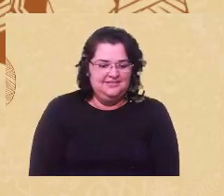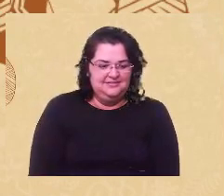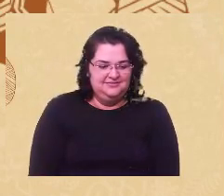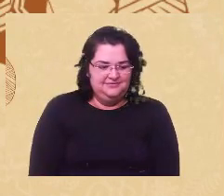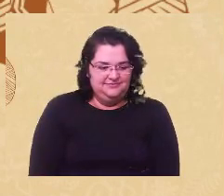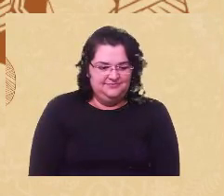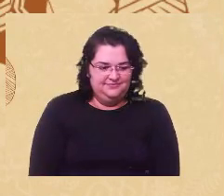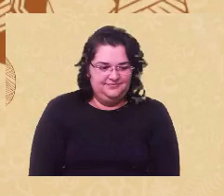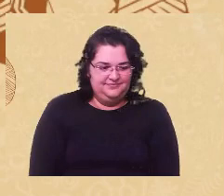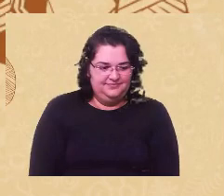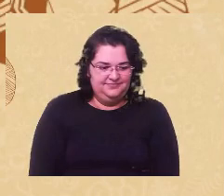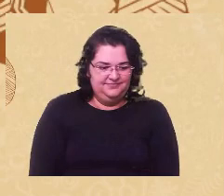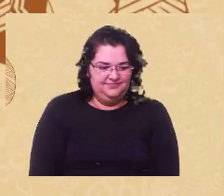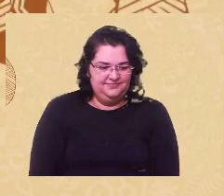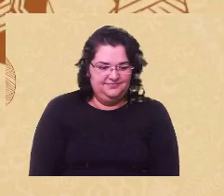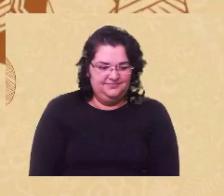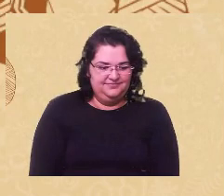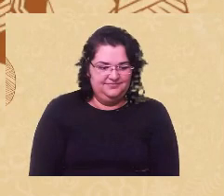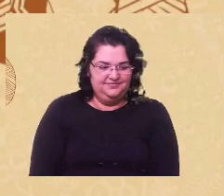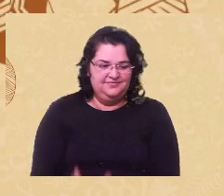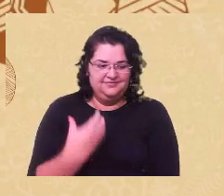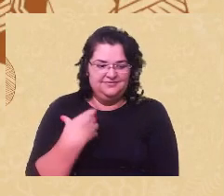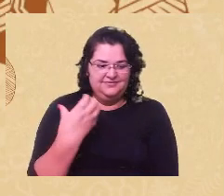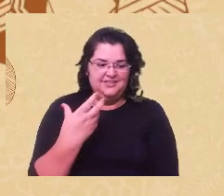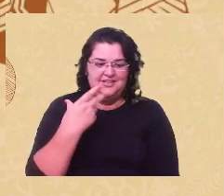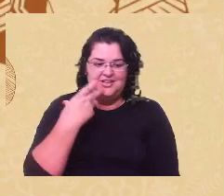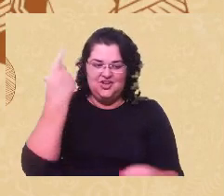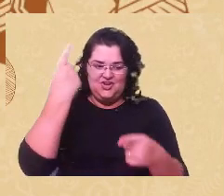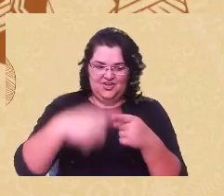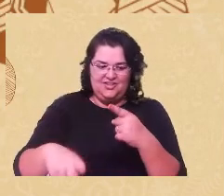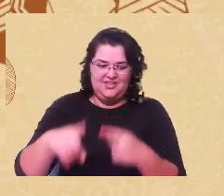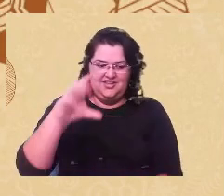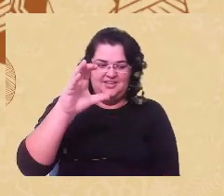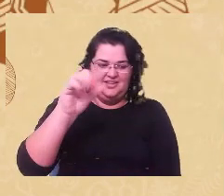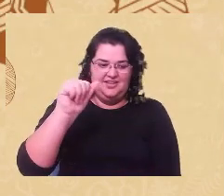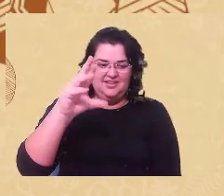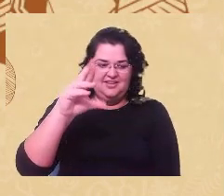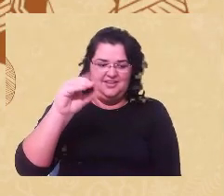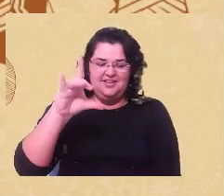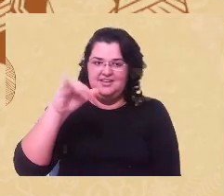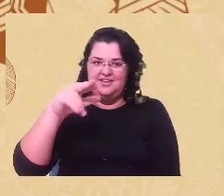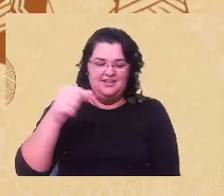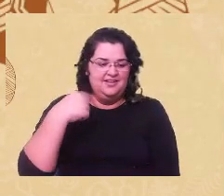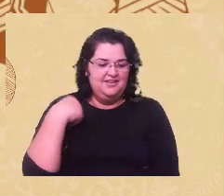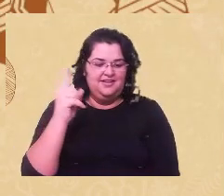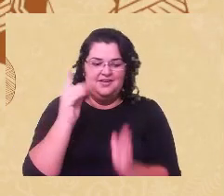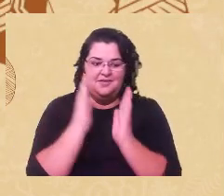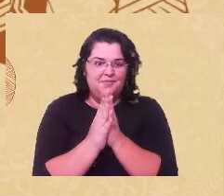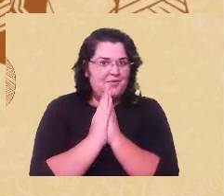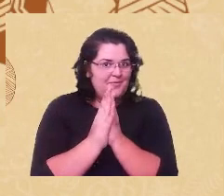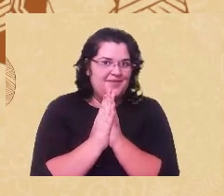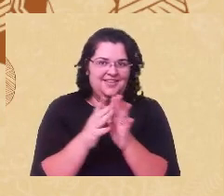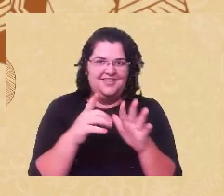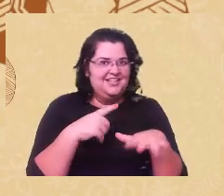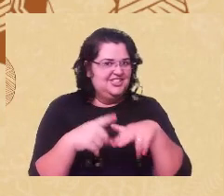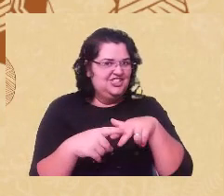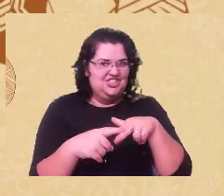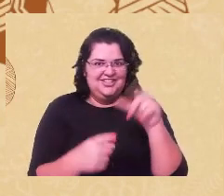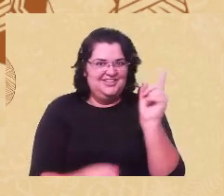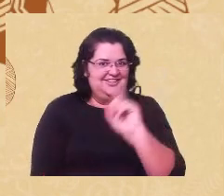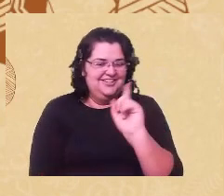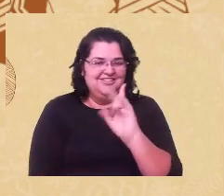Queria gentilmente discordar da Carolina e prometo que não é uma questão de gênero, é só paixão pela